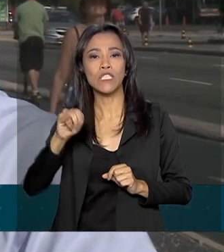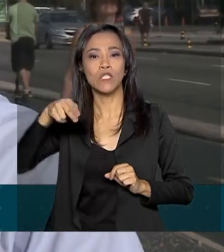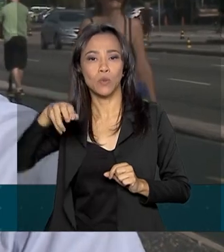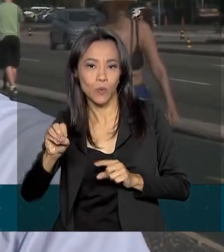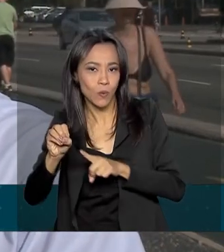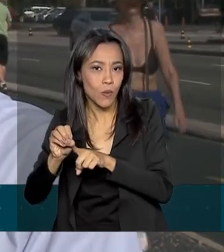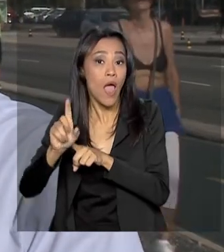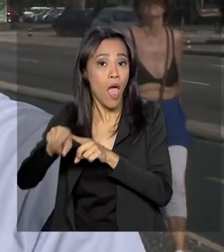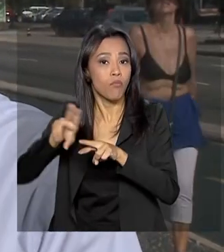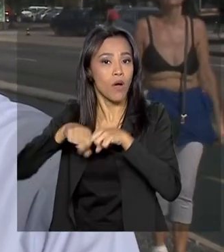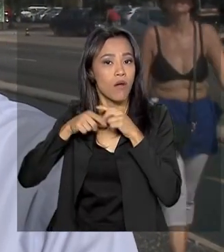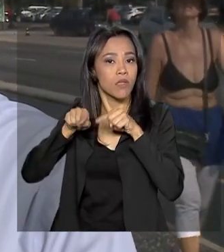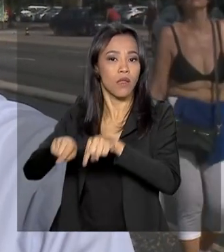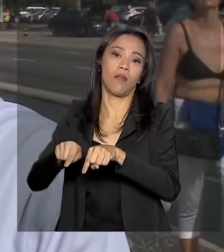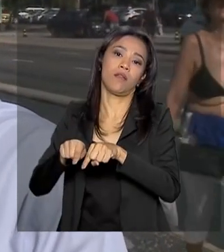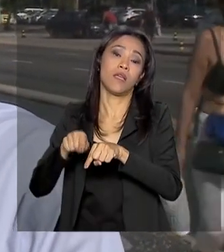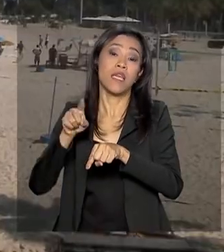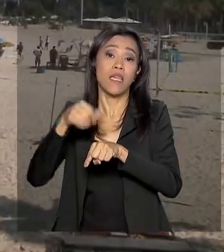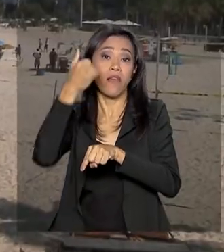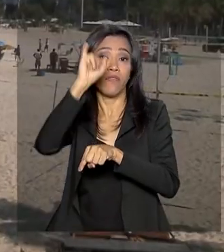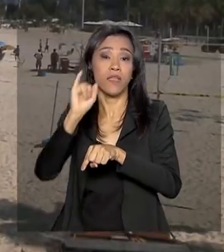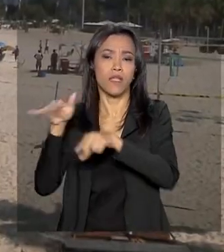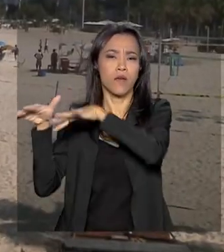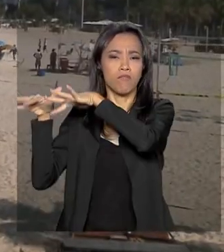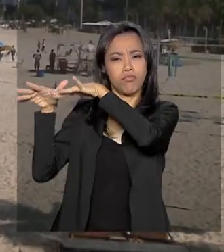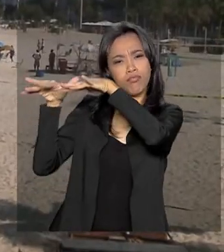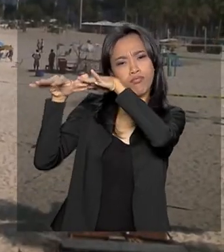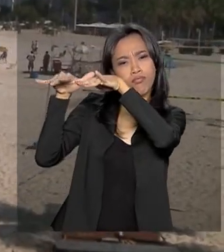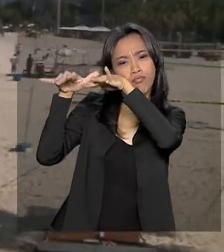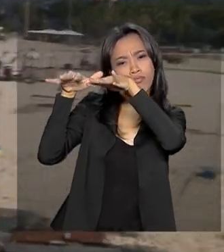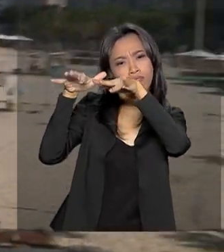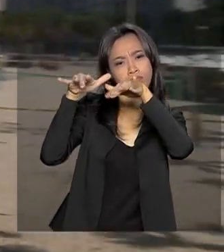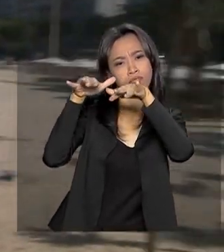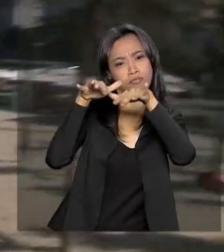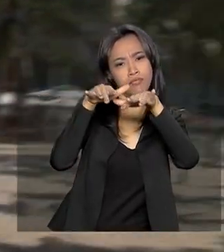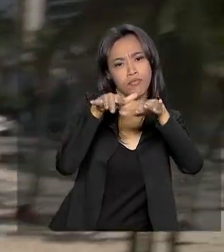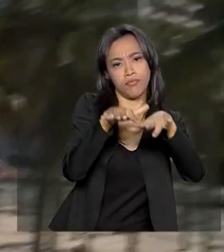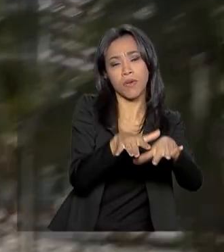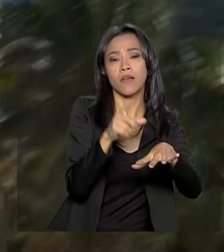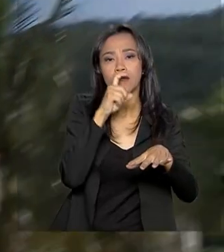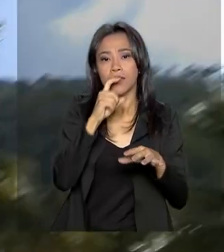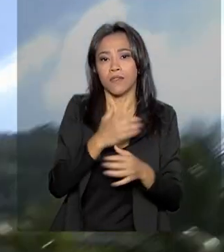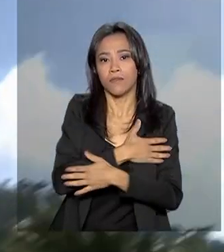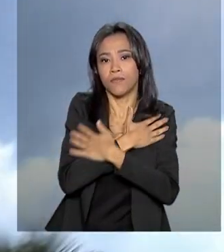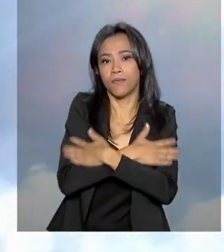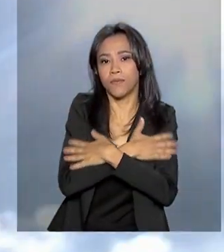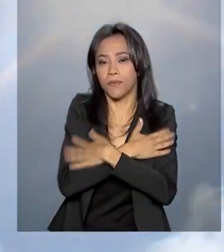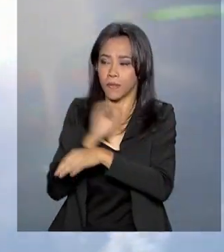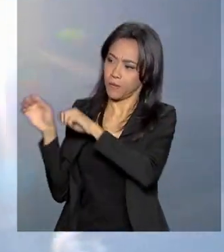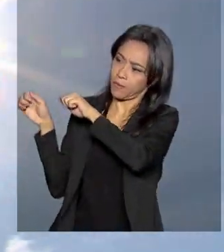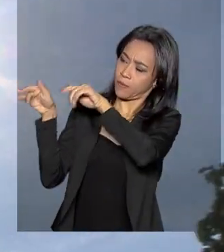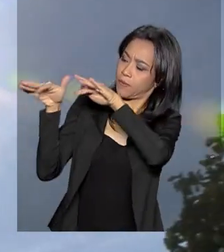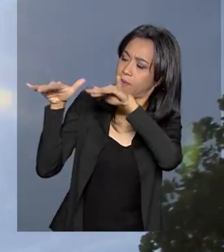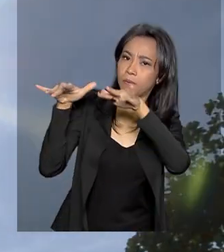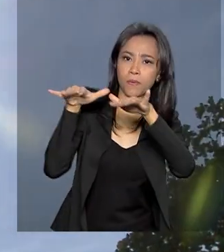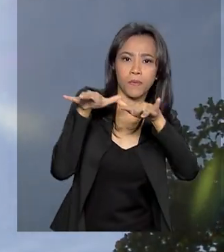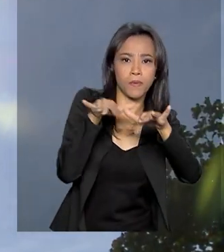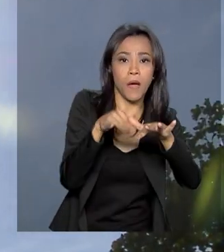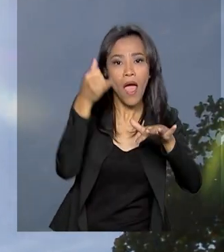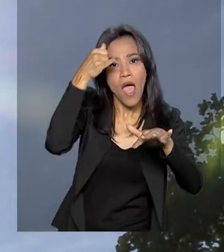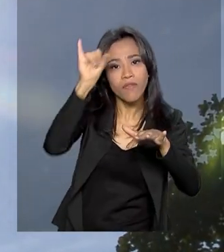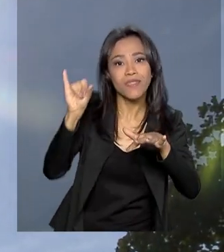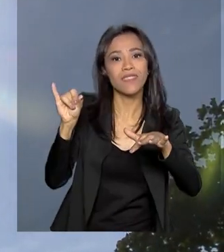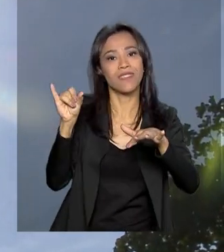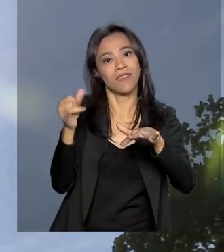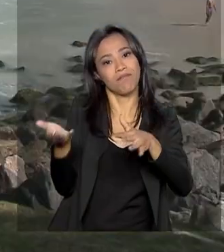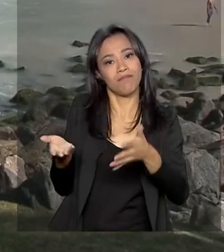dificulta a passagem das frentes até a nossa latitude, portanto dificulta a entrada de massas de ar frio que vem